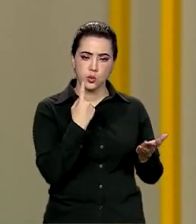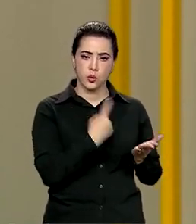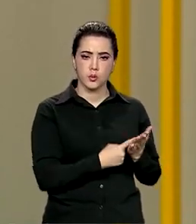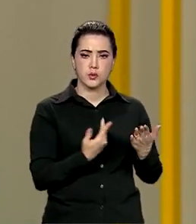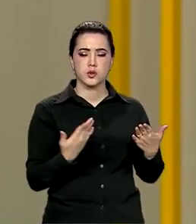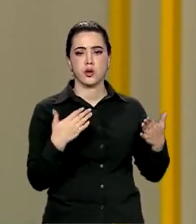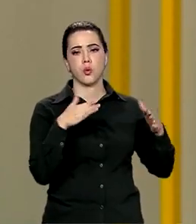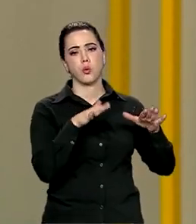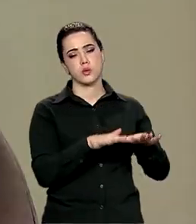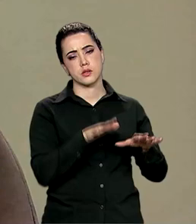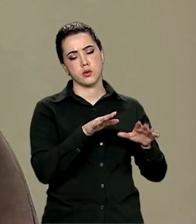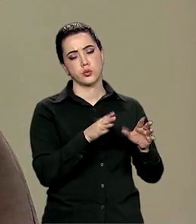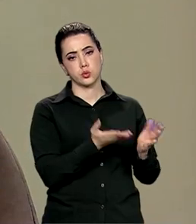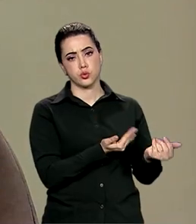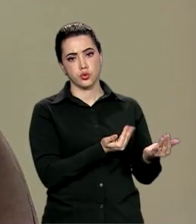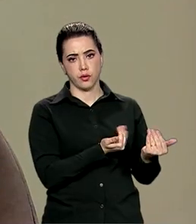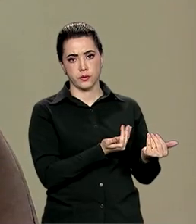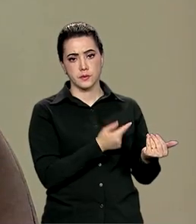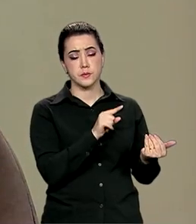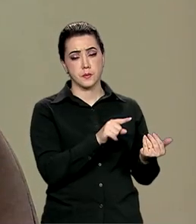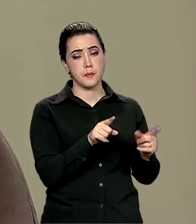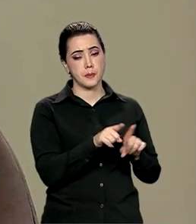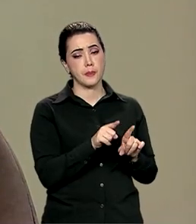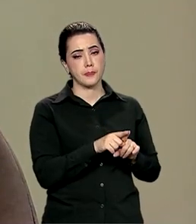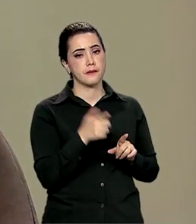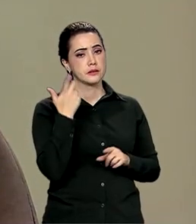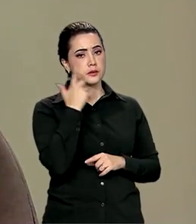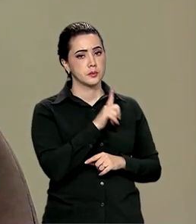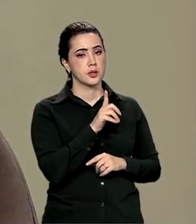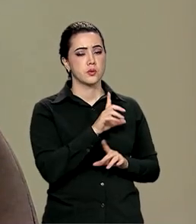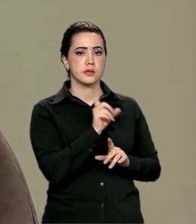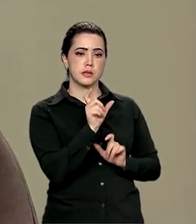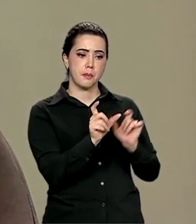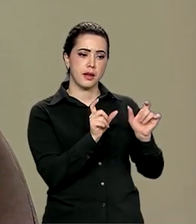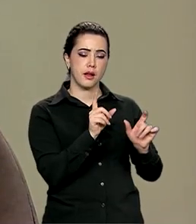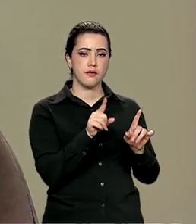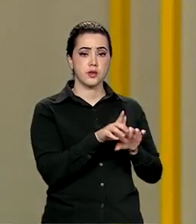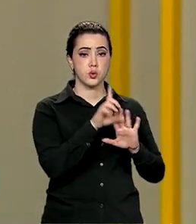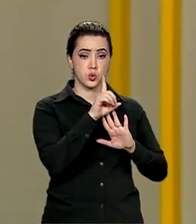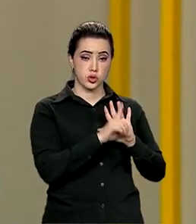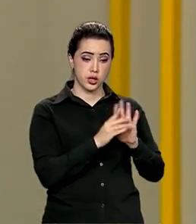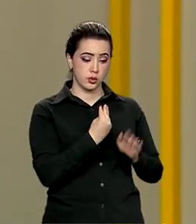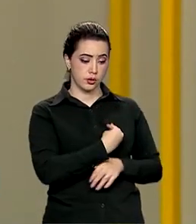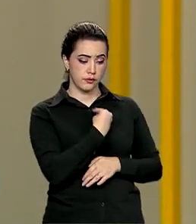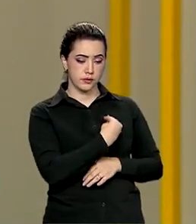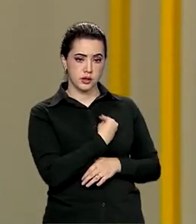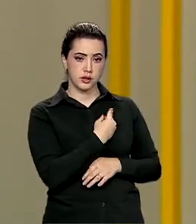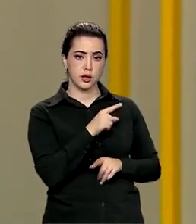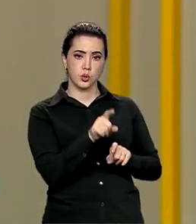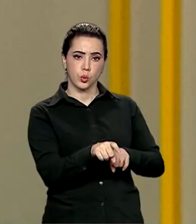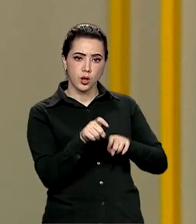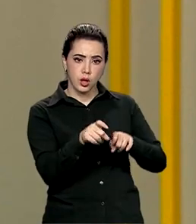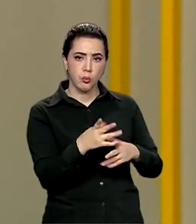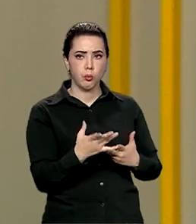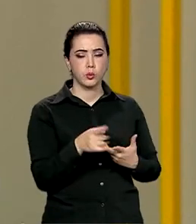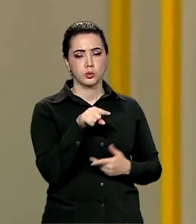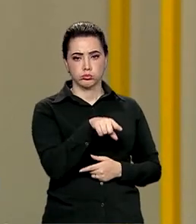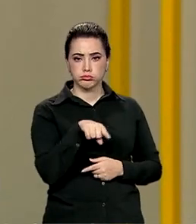inclusão produtiva das juventudes. E também conseguir conceituar o direito da vida da juventude no campo, conseguir